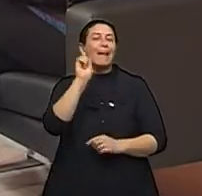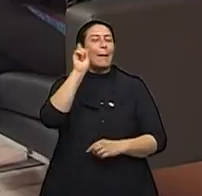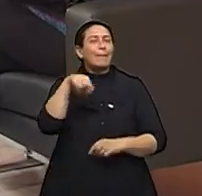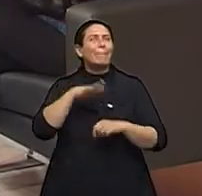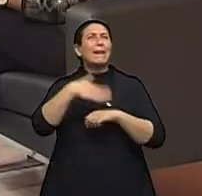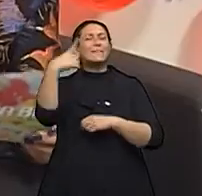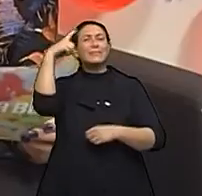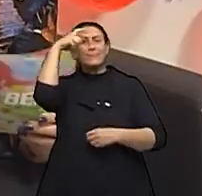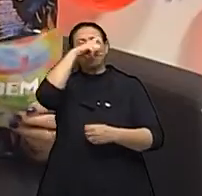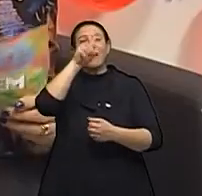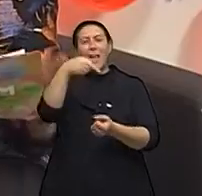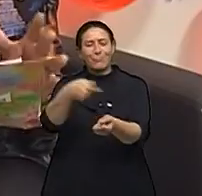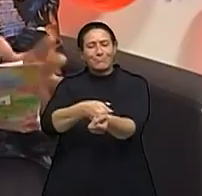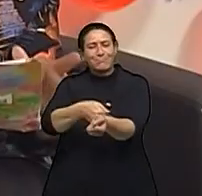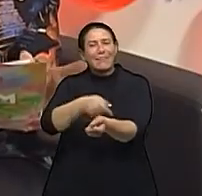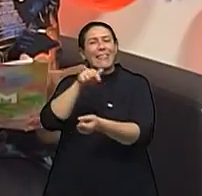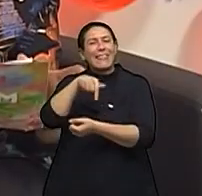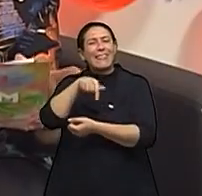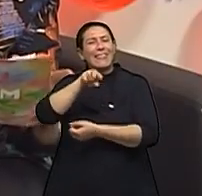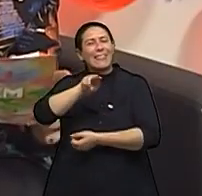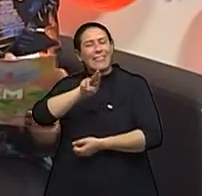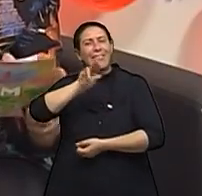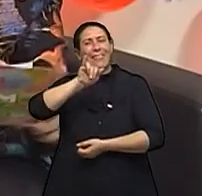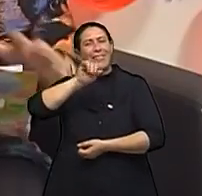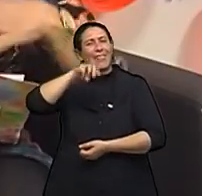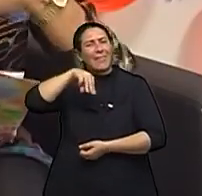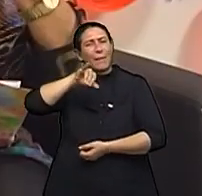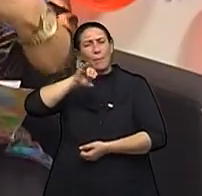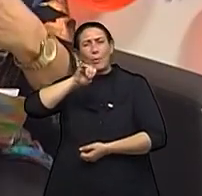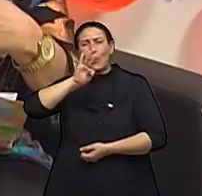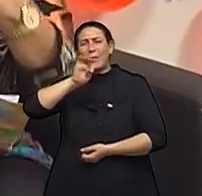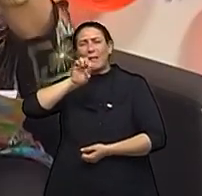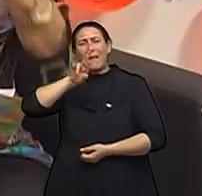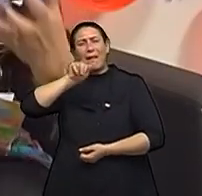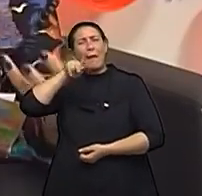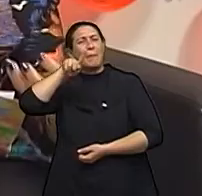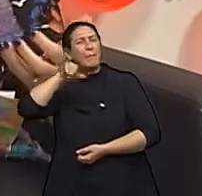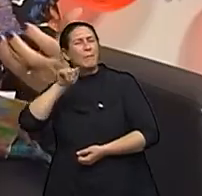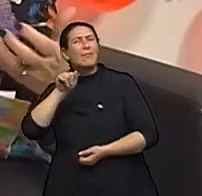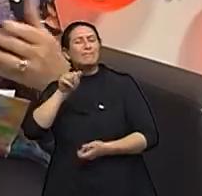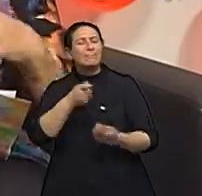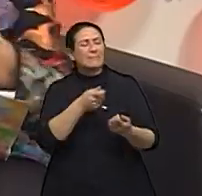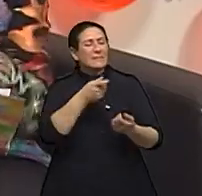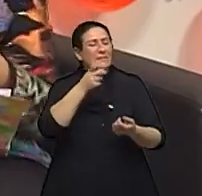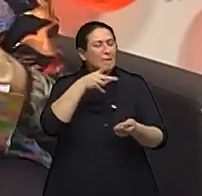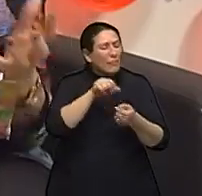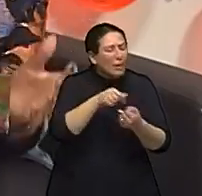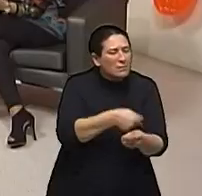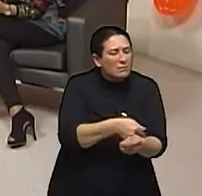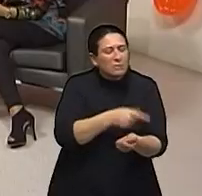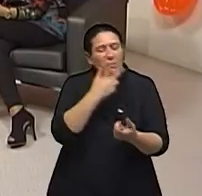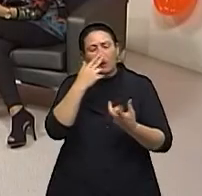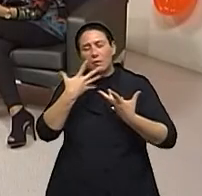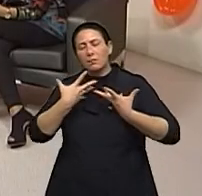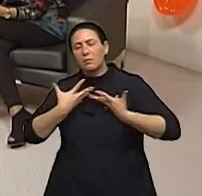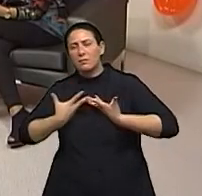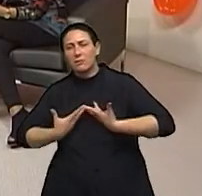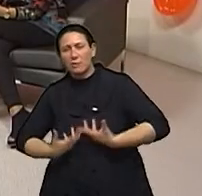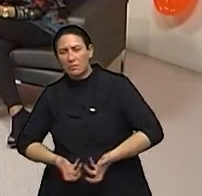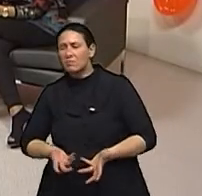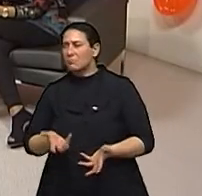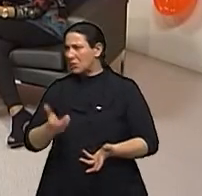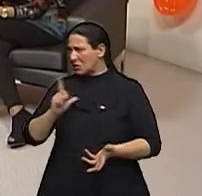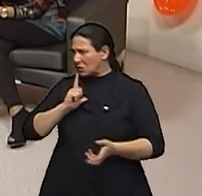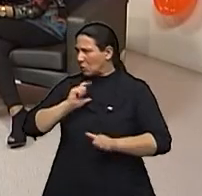parece que ela perdia as forças, era isso que ela passou para a gente, né? Que a cada sessão parece que ela perdia as forças. Isso está mudando com os novos tratamentos?